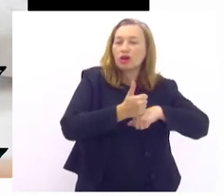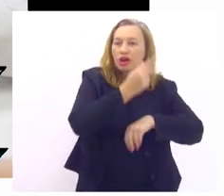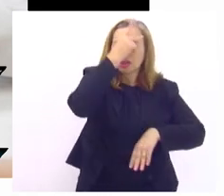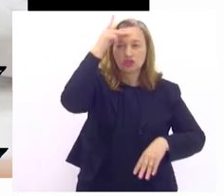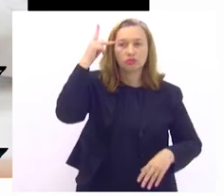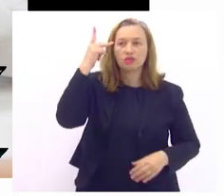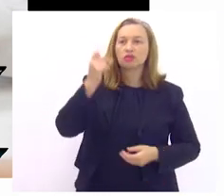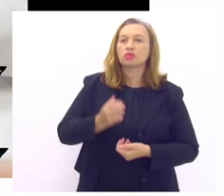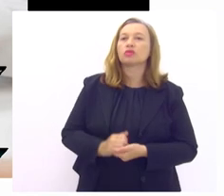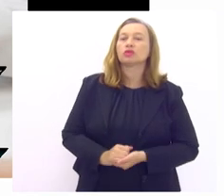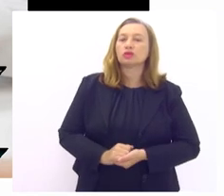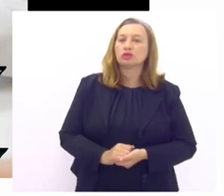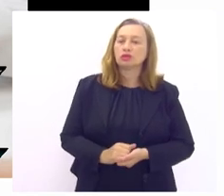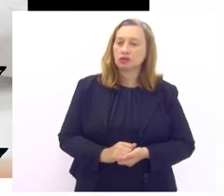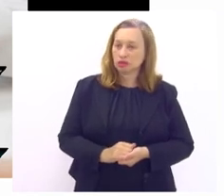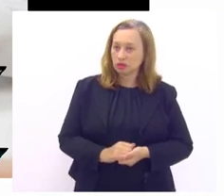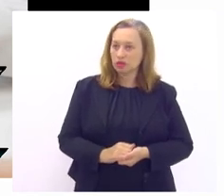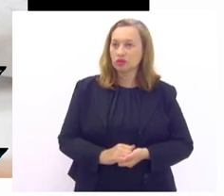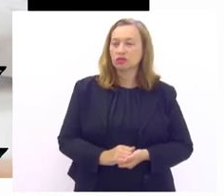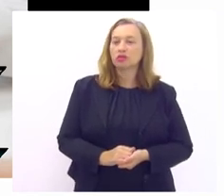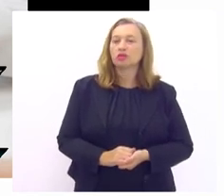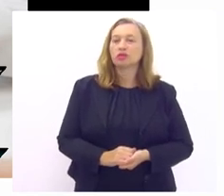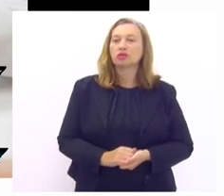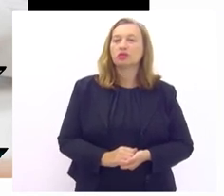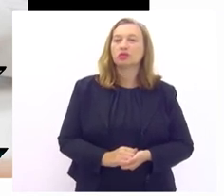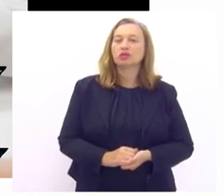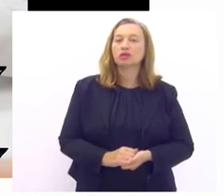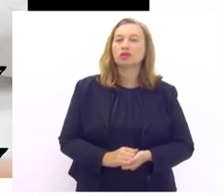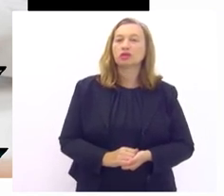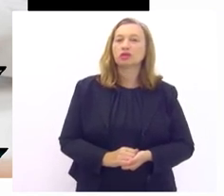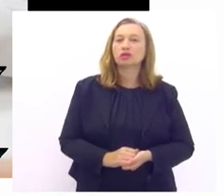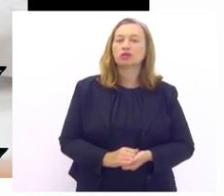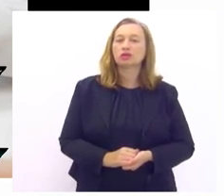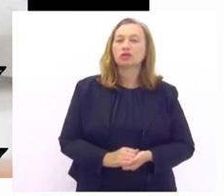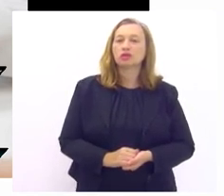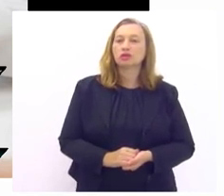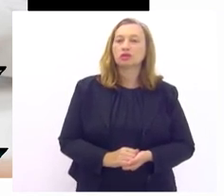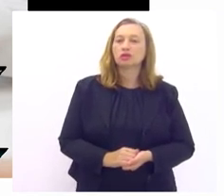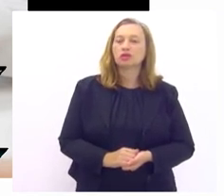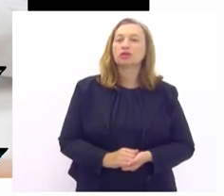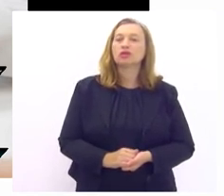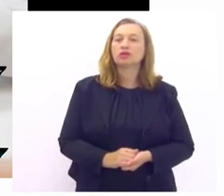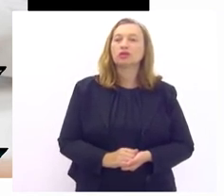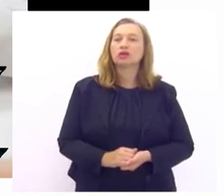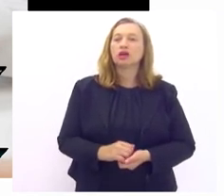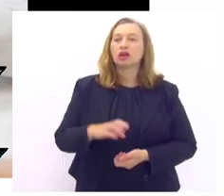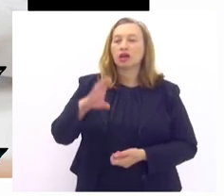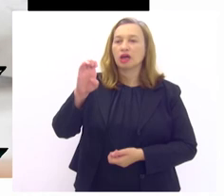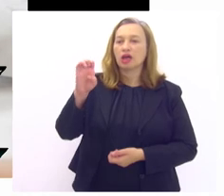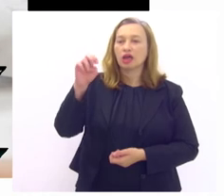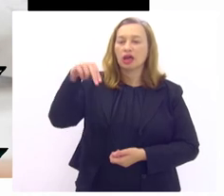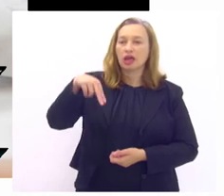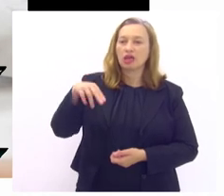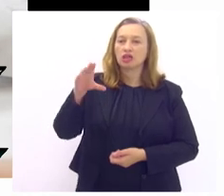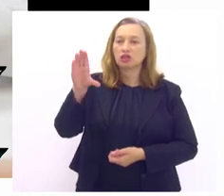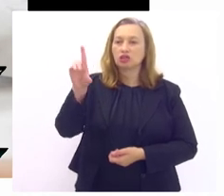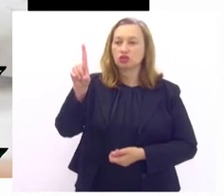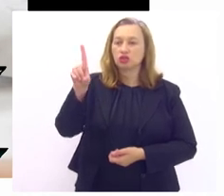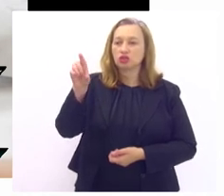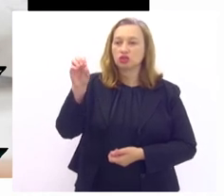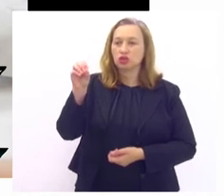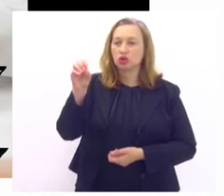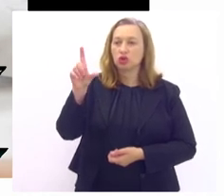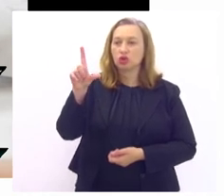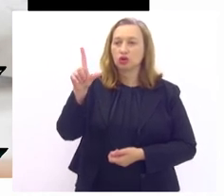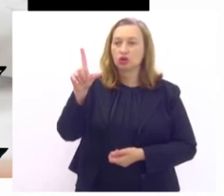tinham um fluxo do atendimento elas eram atendidas pelo endocrinologista do programa de diabetes